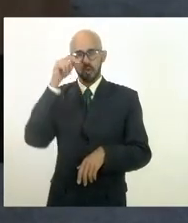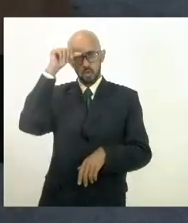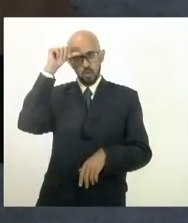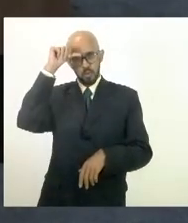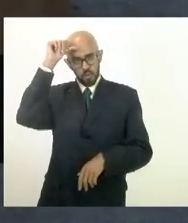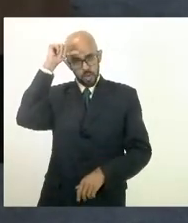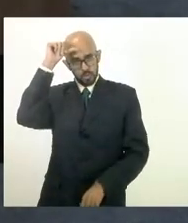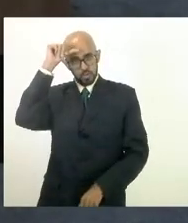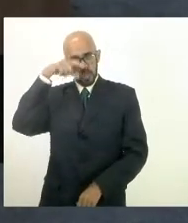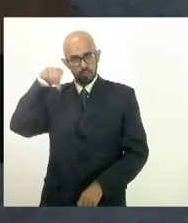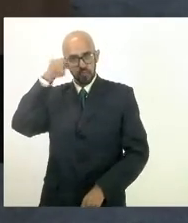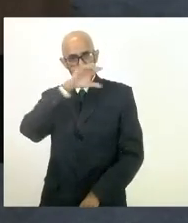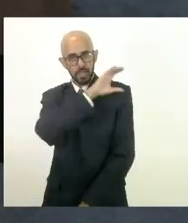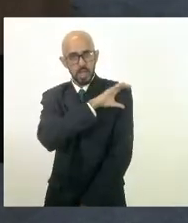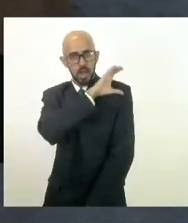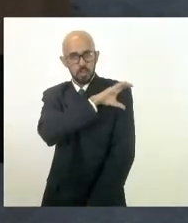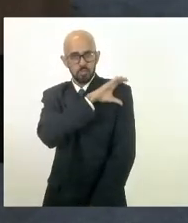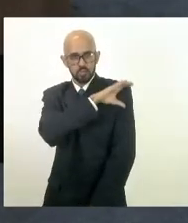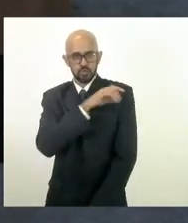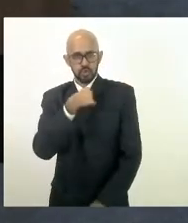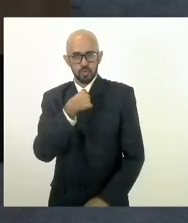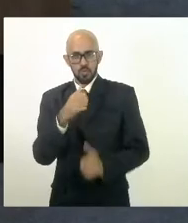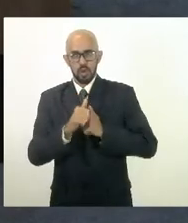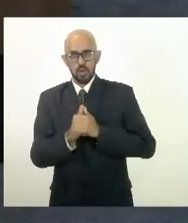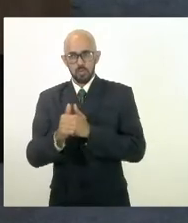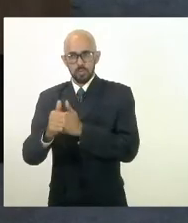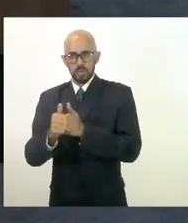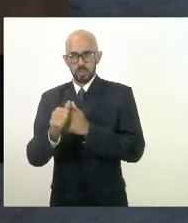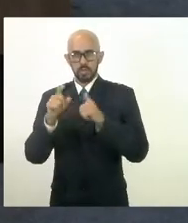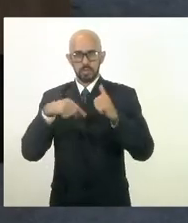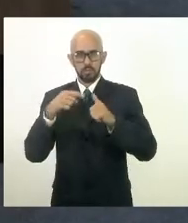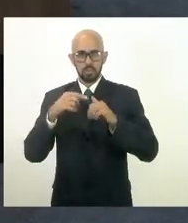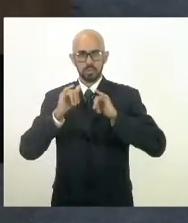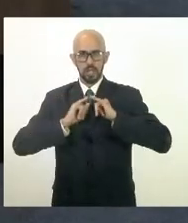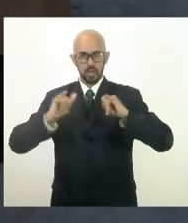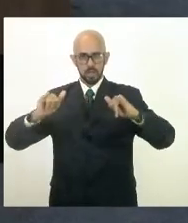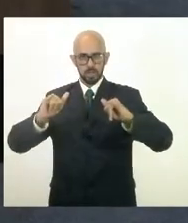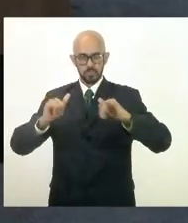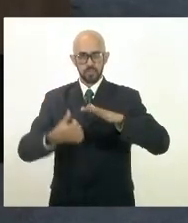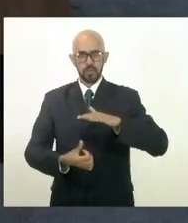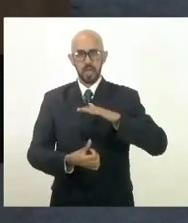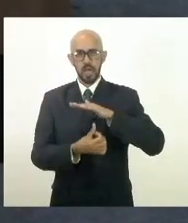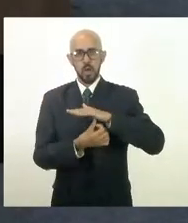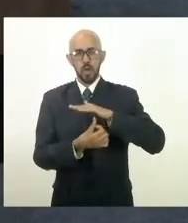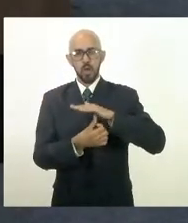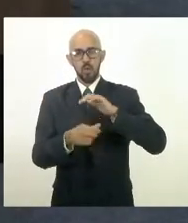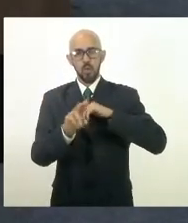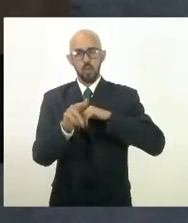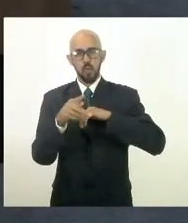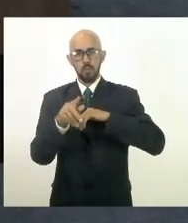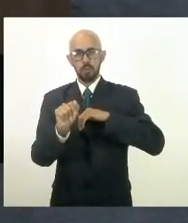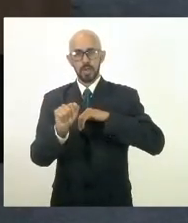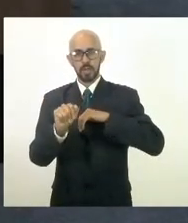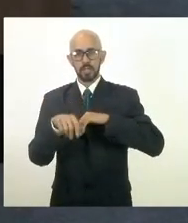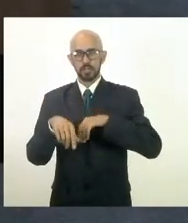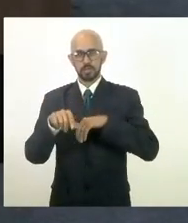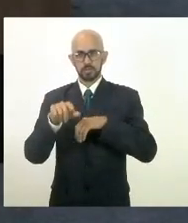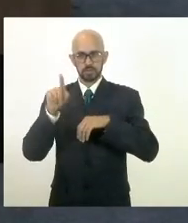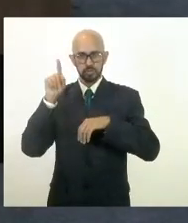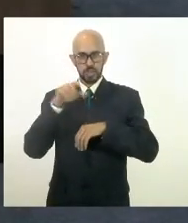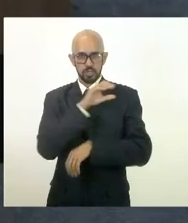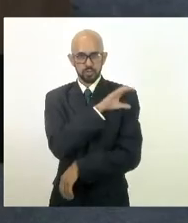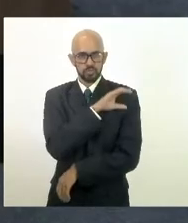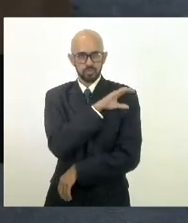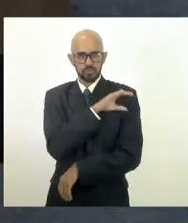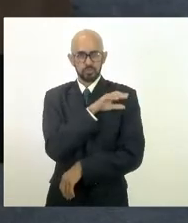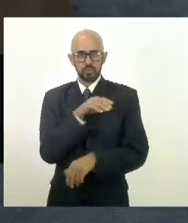acompanhá-lo após minhas denúncias, fiscalizações sobre a UPA de Guarujo. UPA essa que não tratava não só